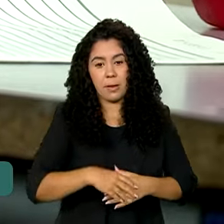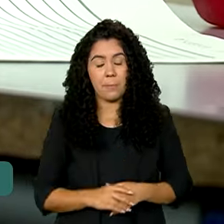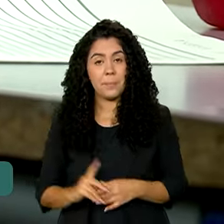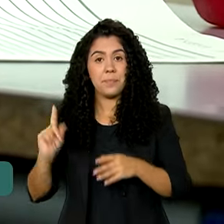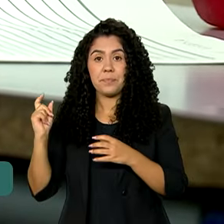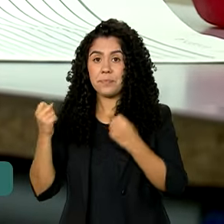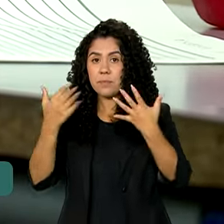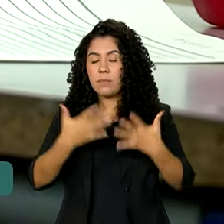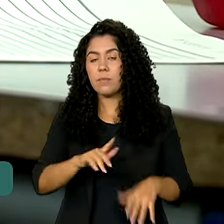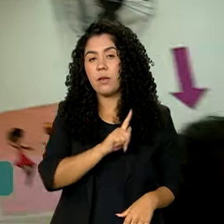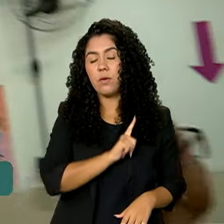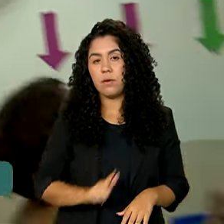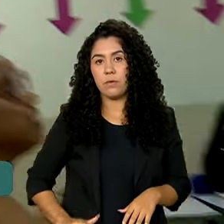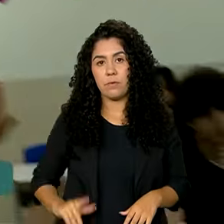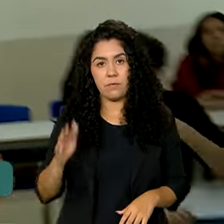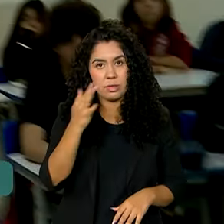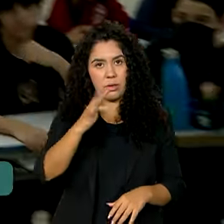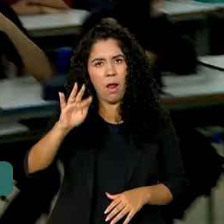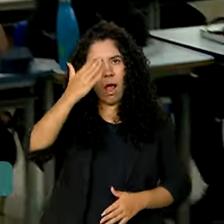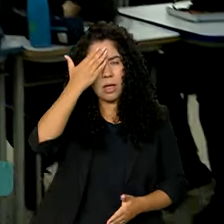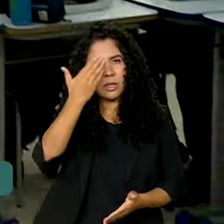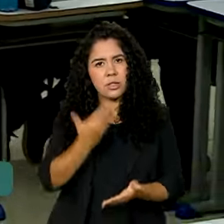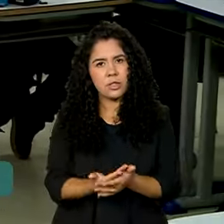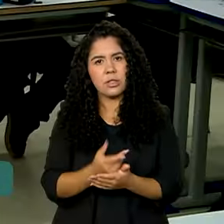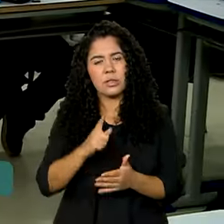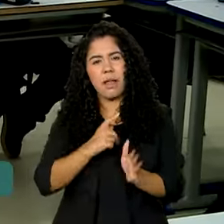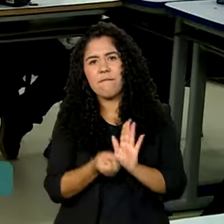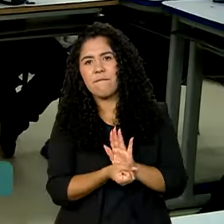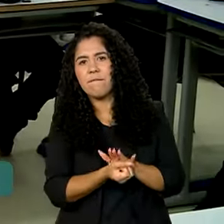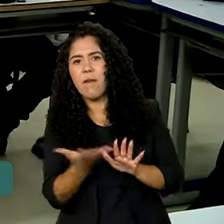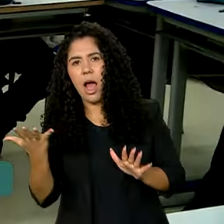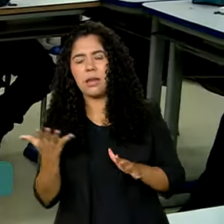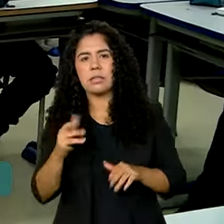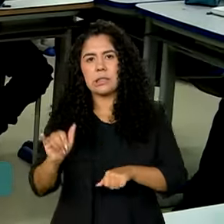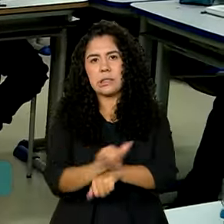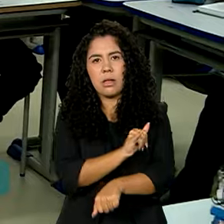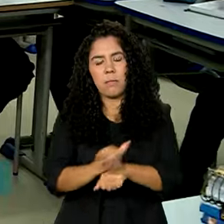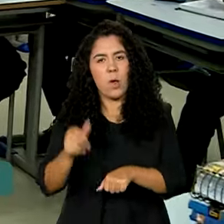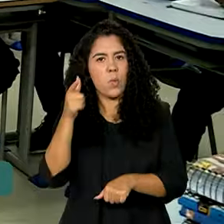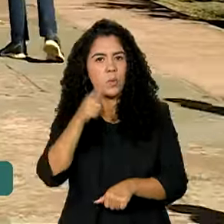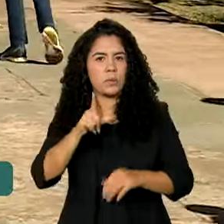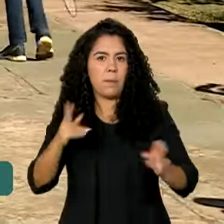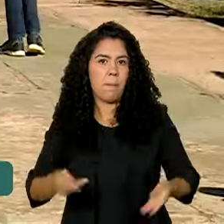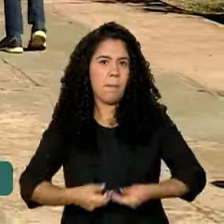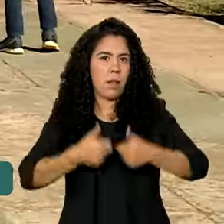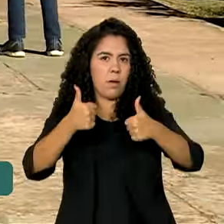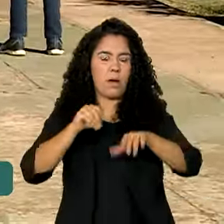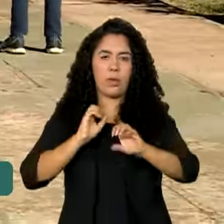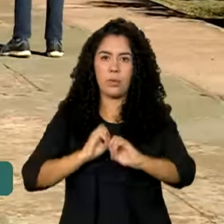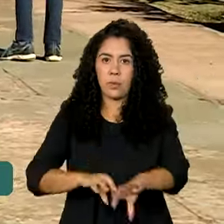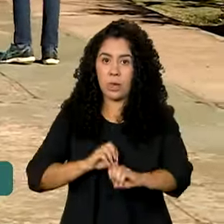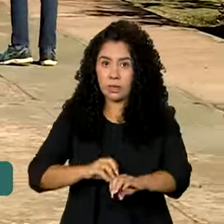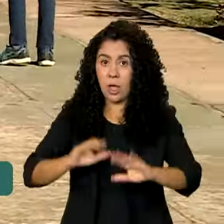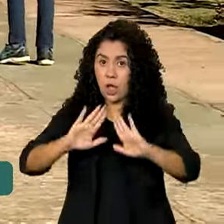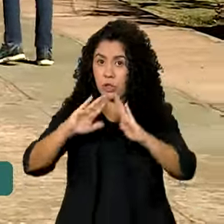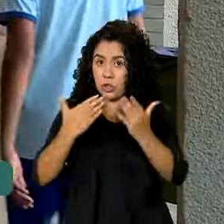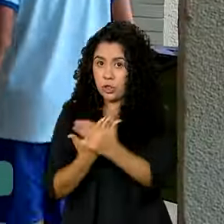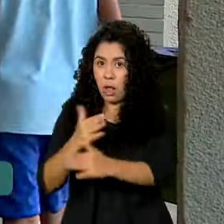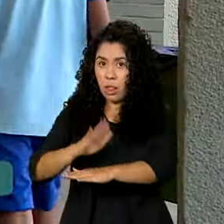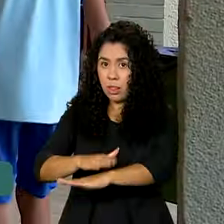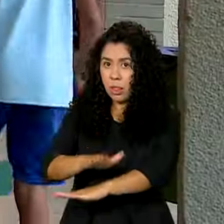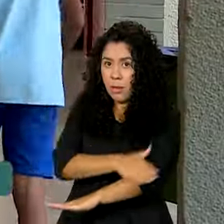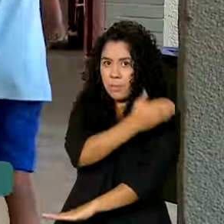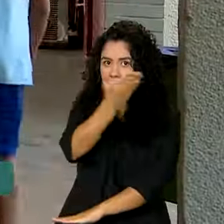governo federal aposta num conjunto de estratégias para melhorar a educação. A escola em tempo integral